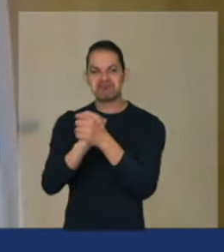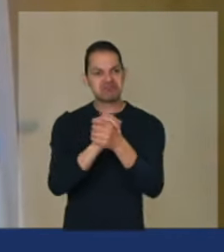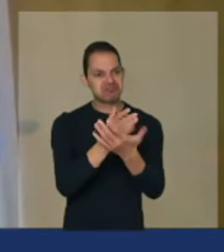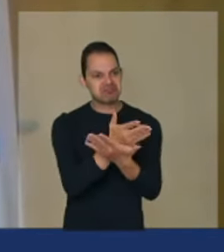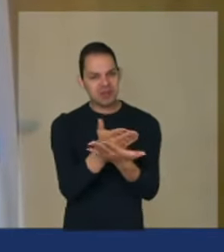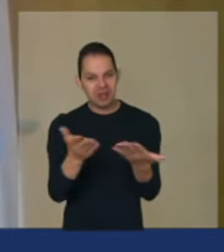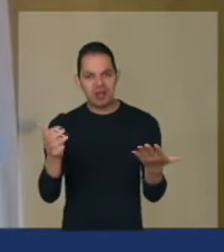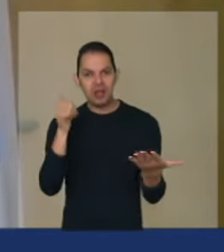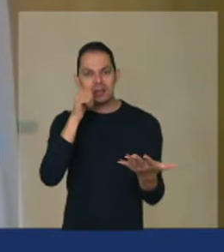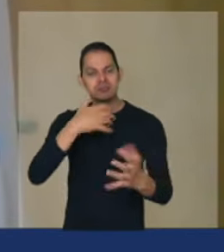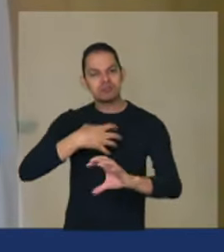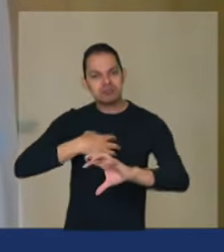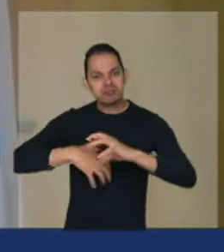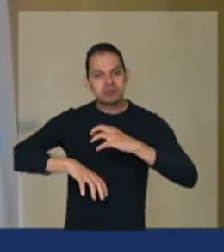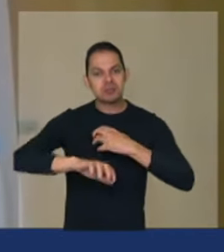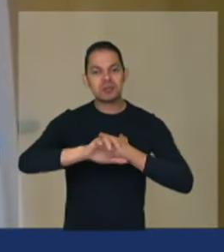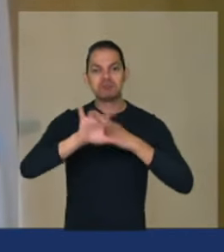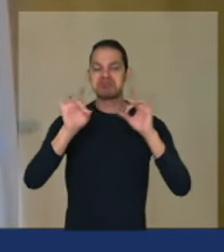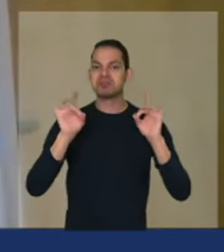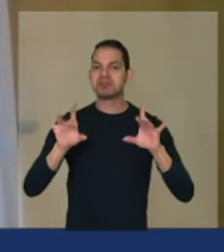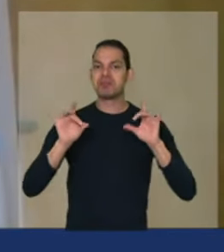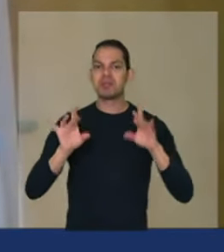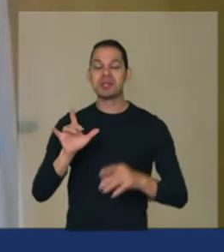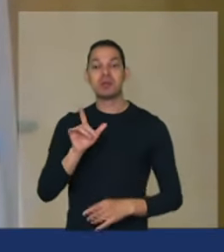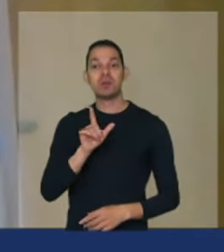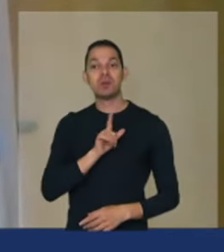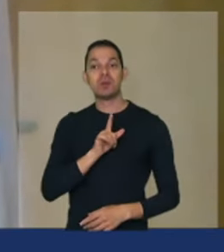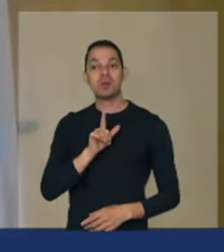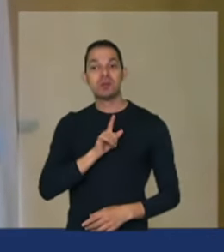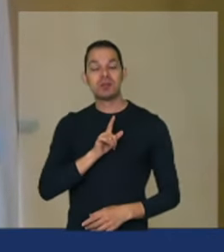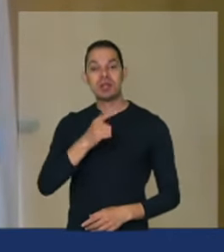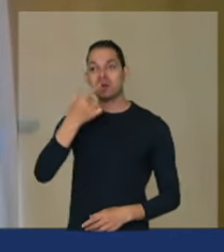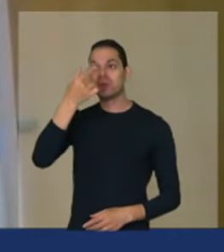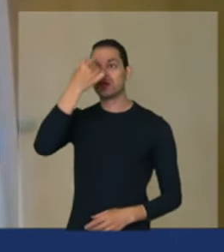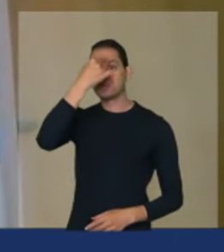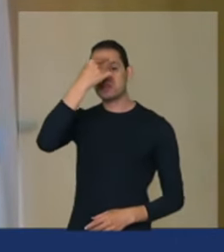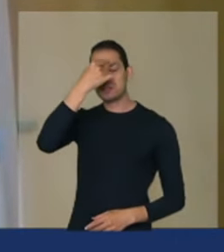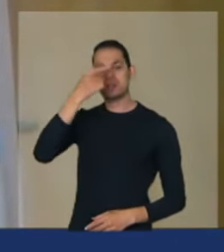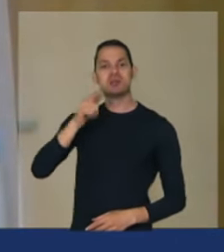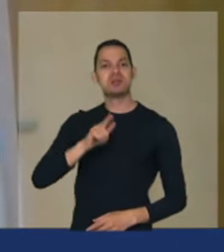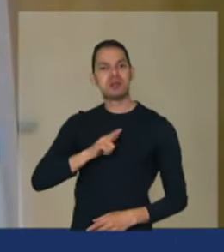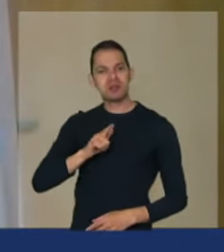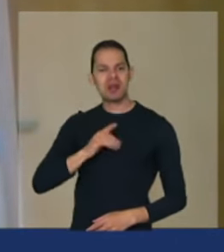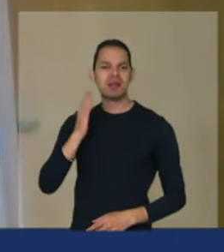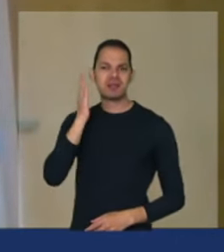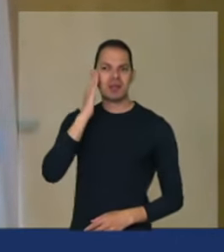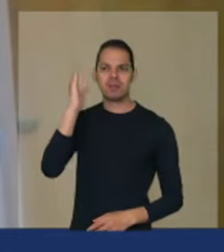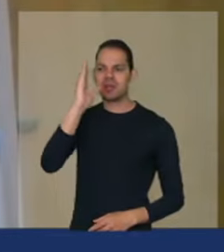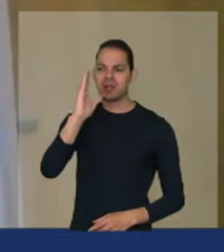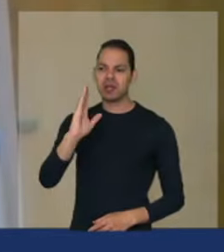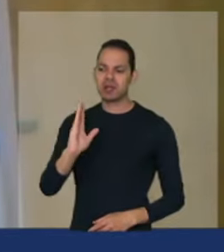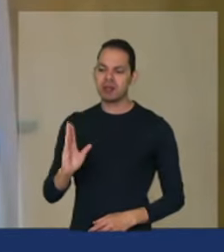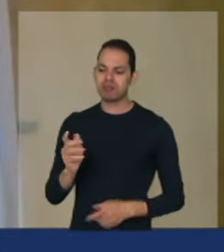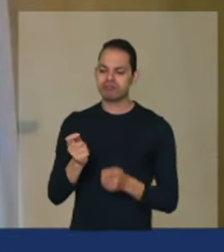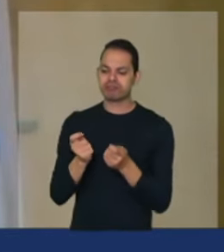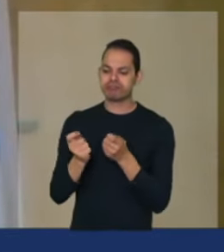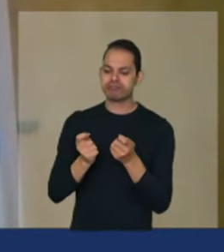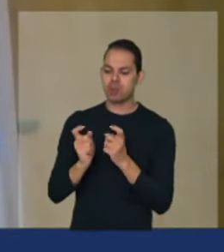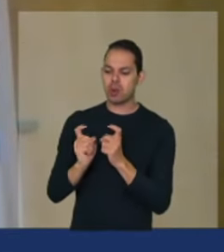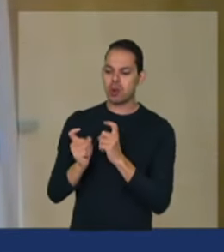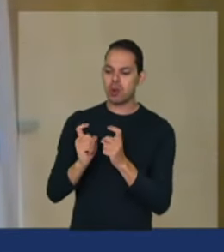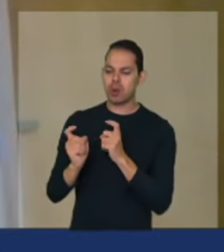extraordinária em consciência inclusive de que o Brasil está sendo administrado por um